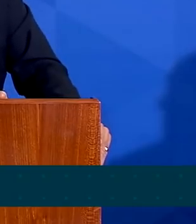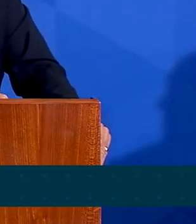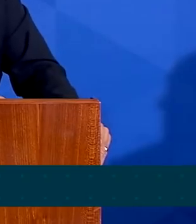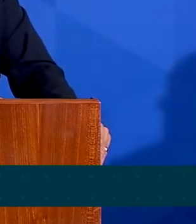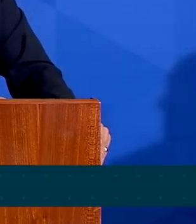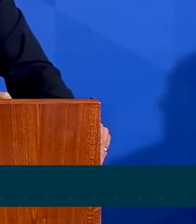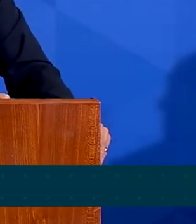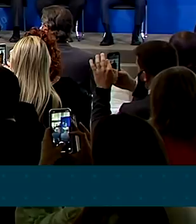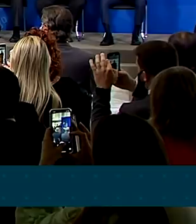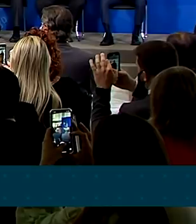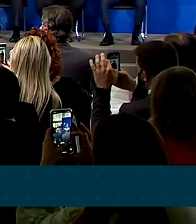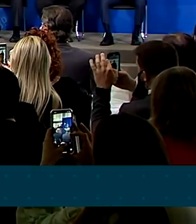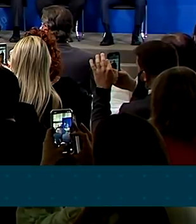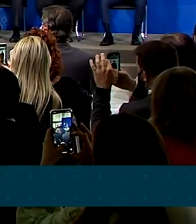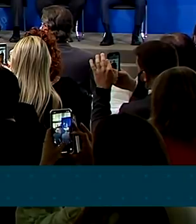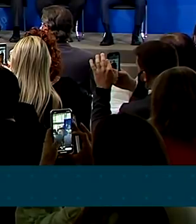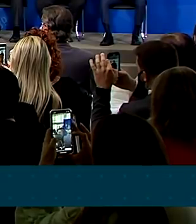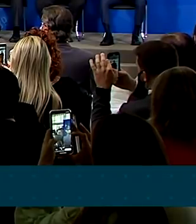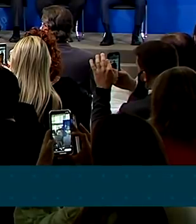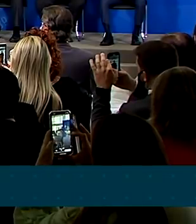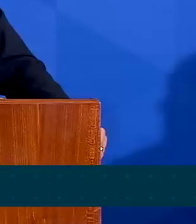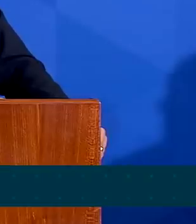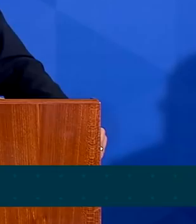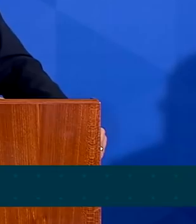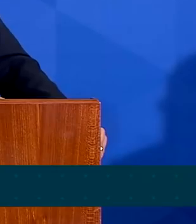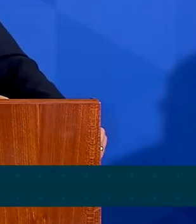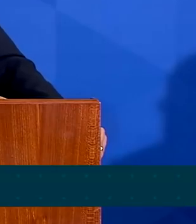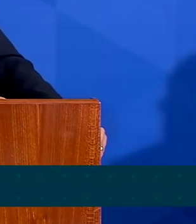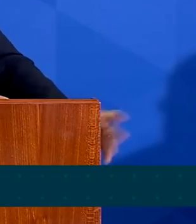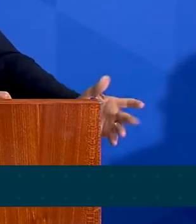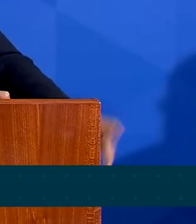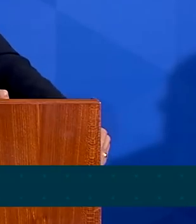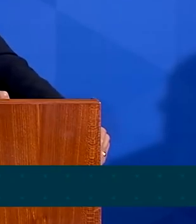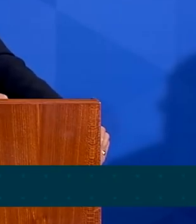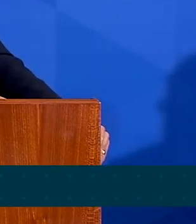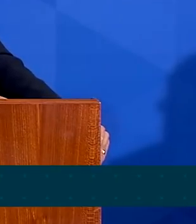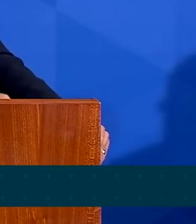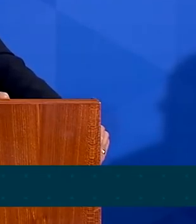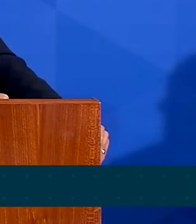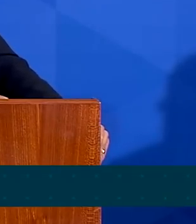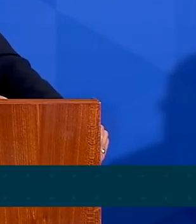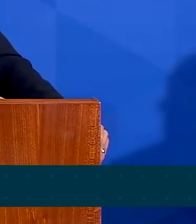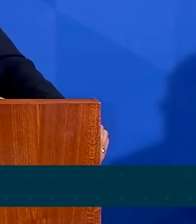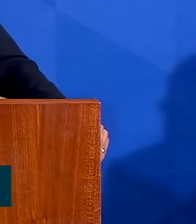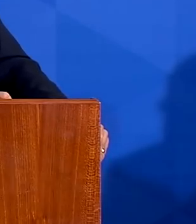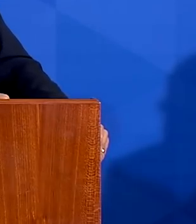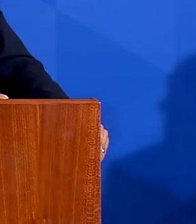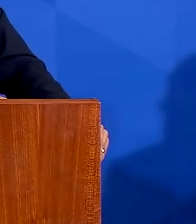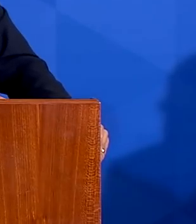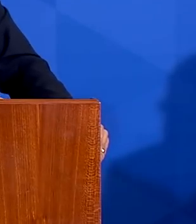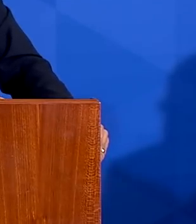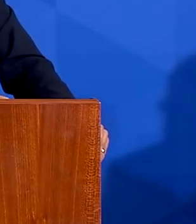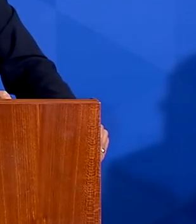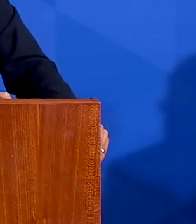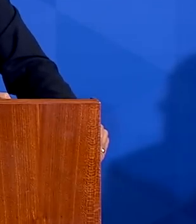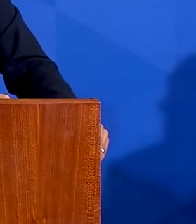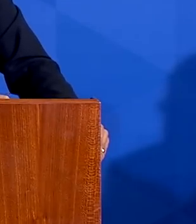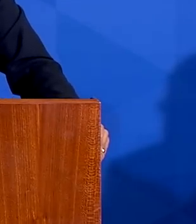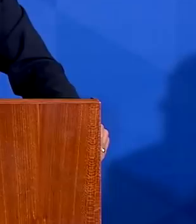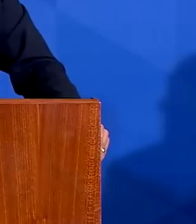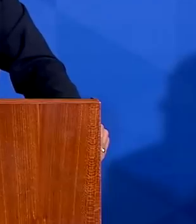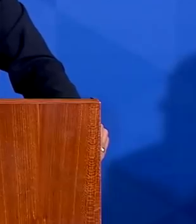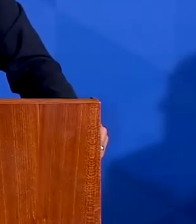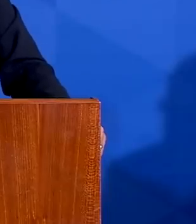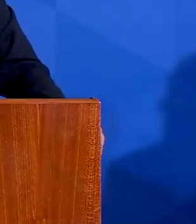fez pelo nosso Ministério da Saúde. A consequência desse trabalho é salvar vidas, é minorar sofrimentos,